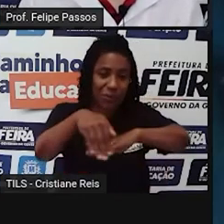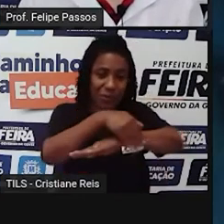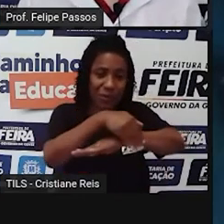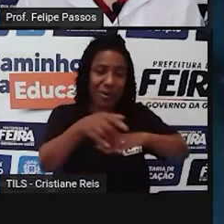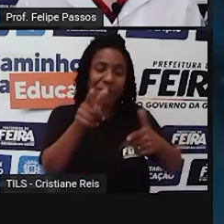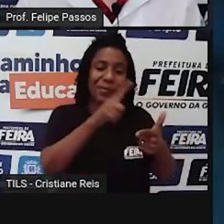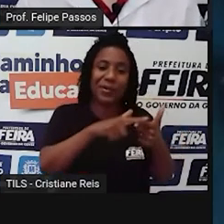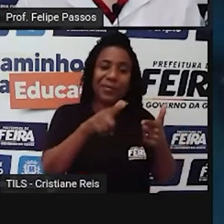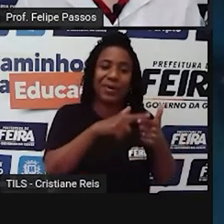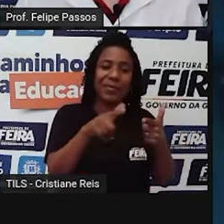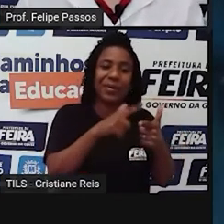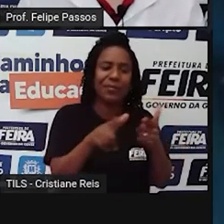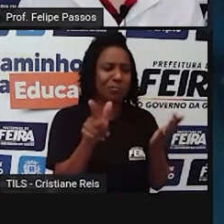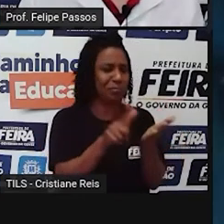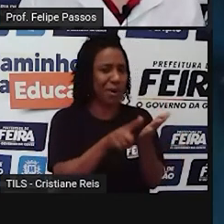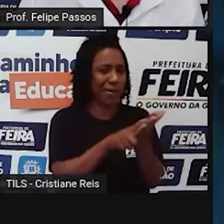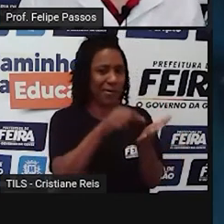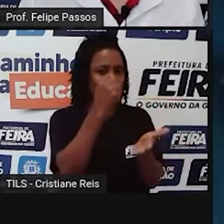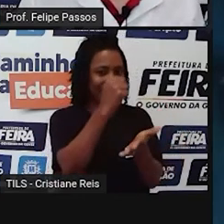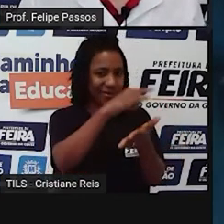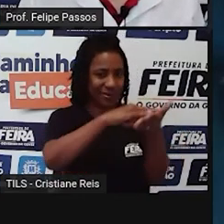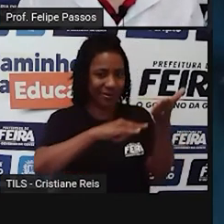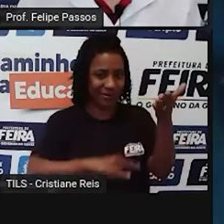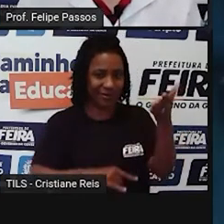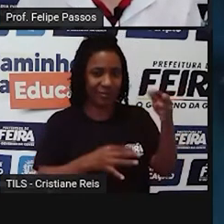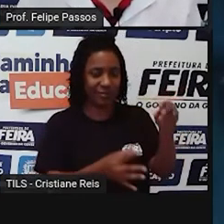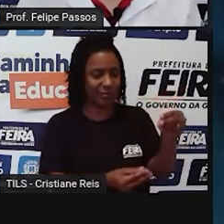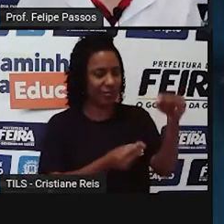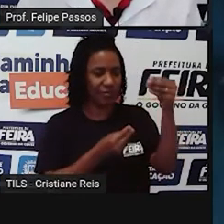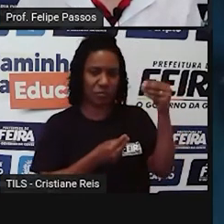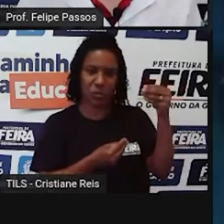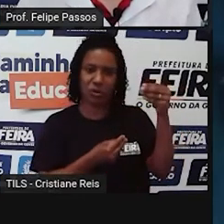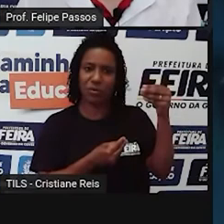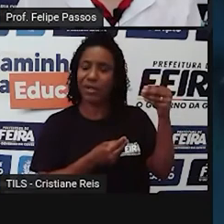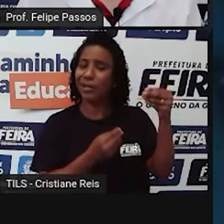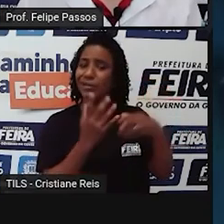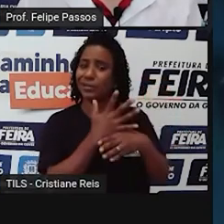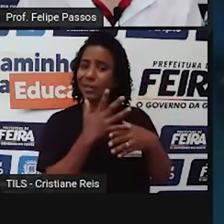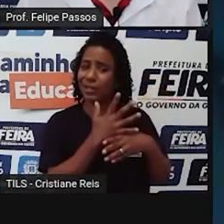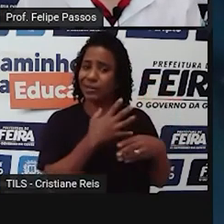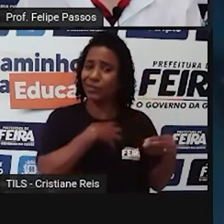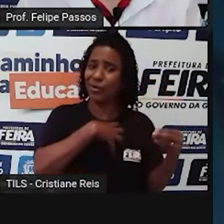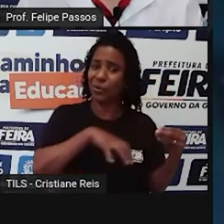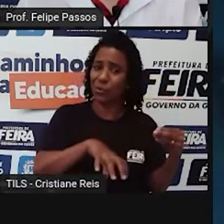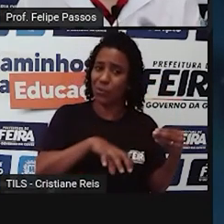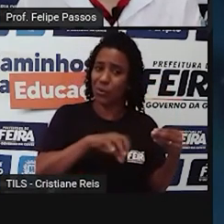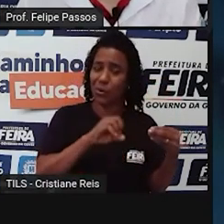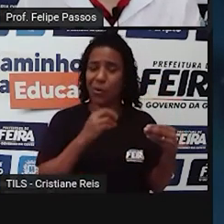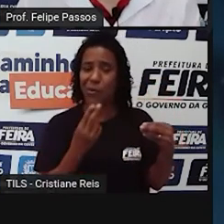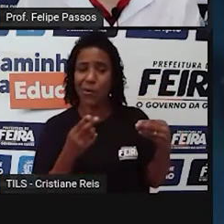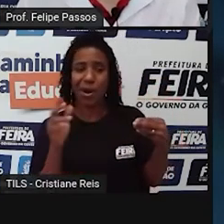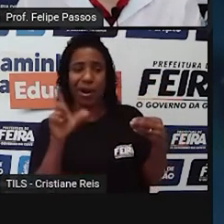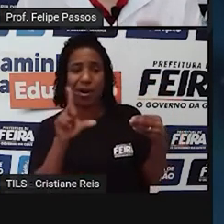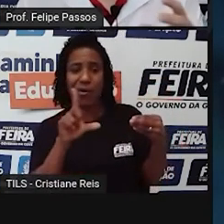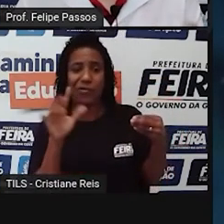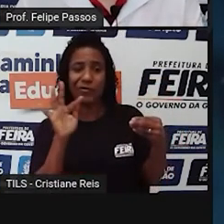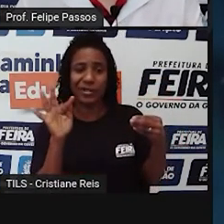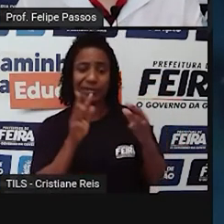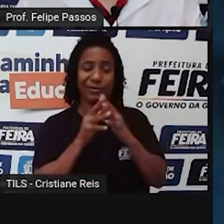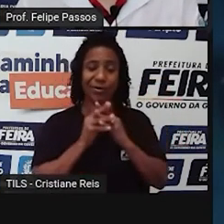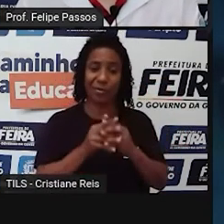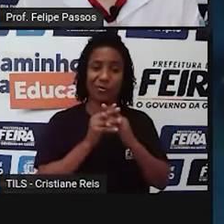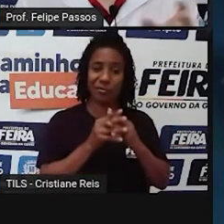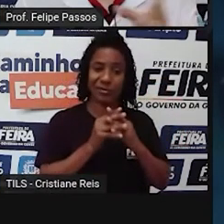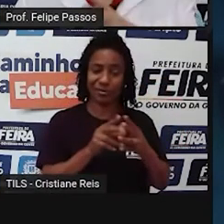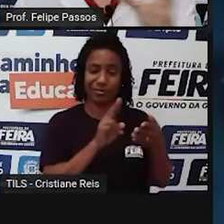energia, por exemplo, ela vem pra cidade de Salvador ou pra cidade de Lauro de Freitas. Porque às vezes, em muitos casos aqui, a